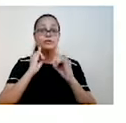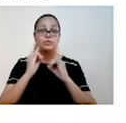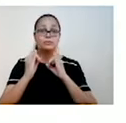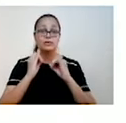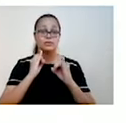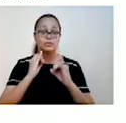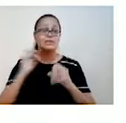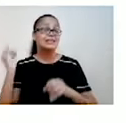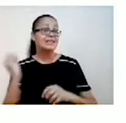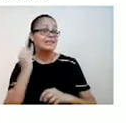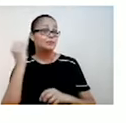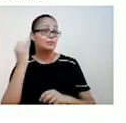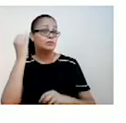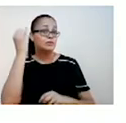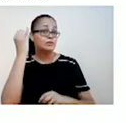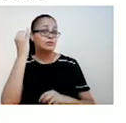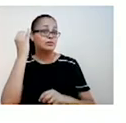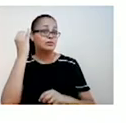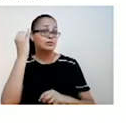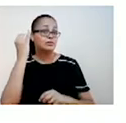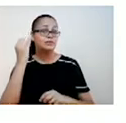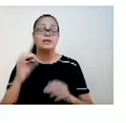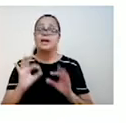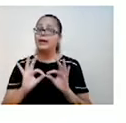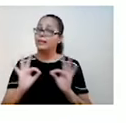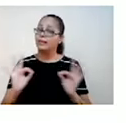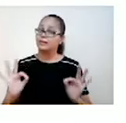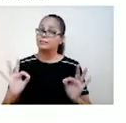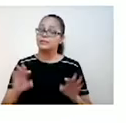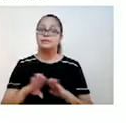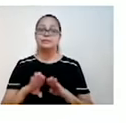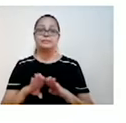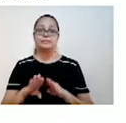So, what about beginning? Então, vamos lá começar? Good.